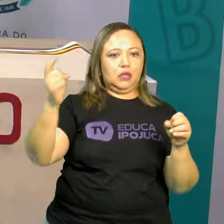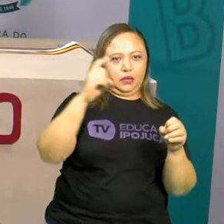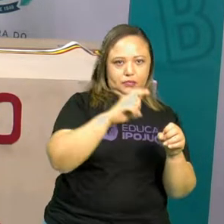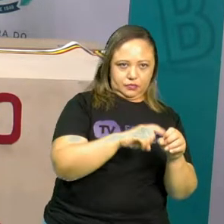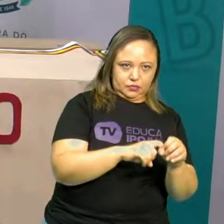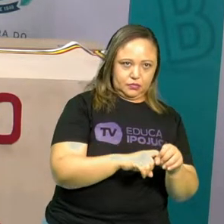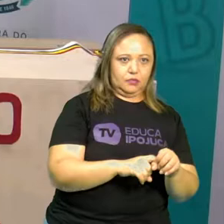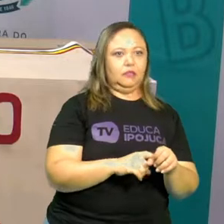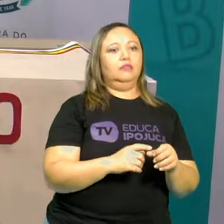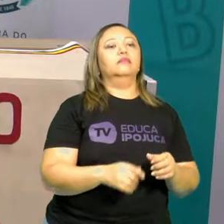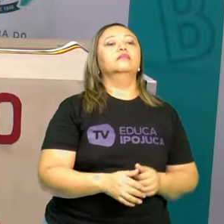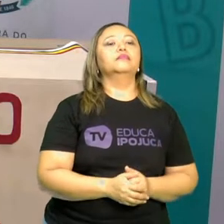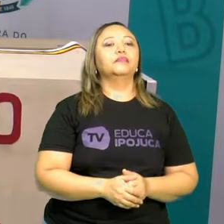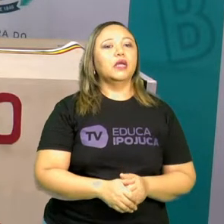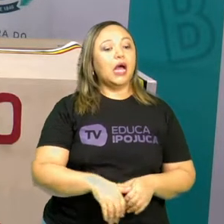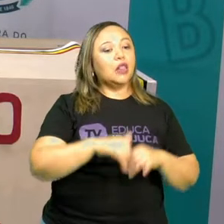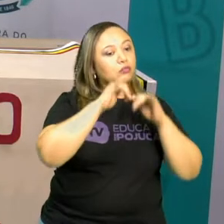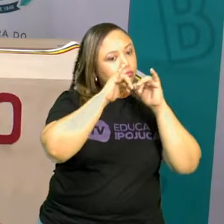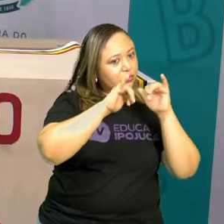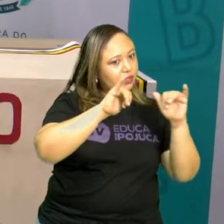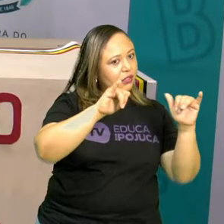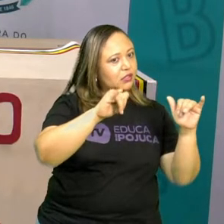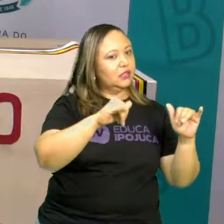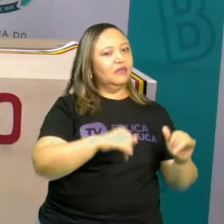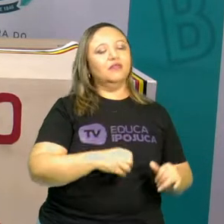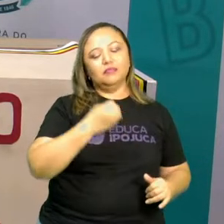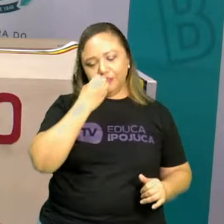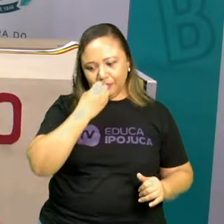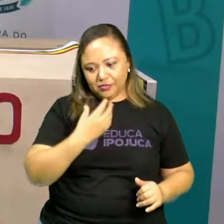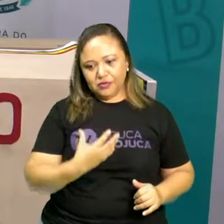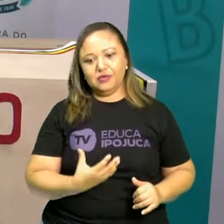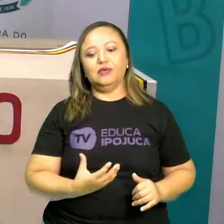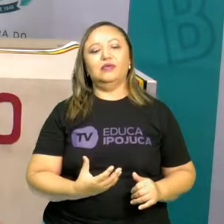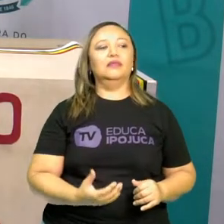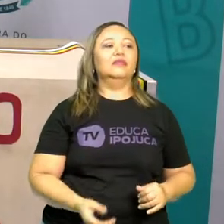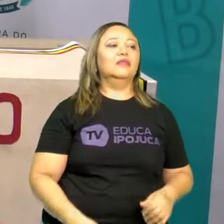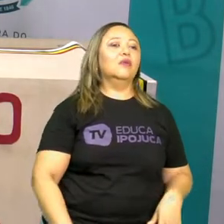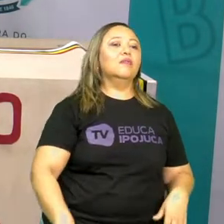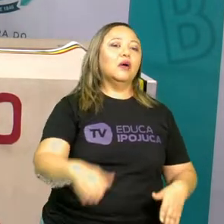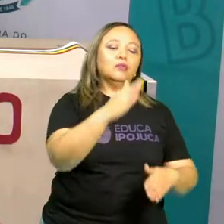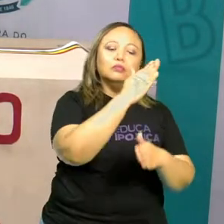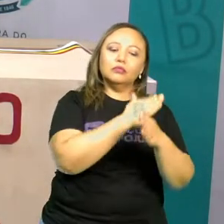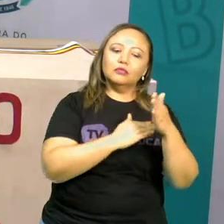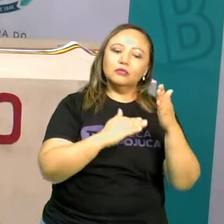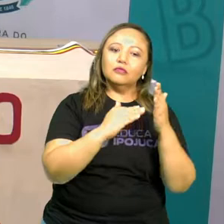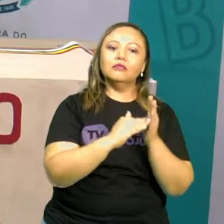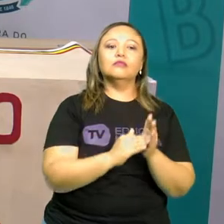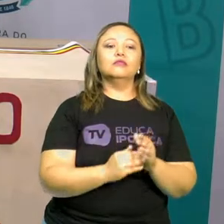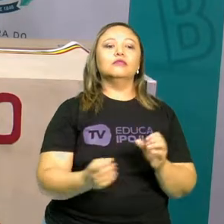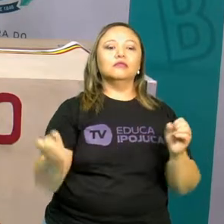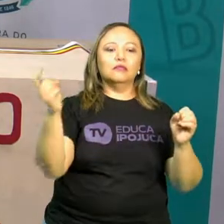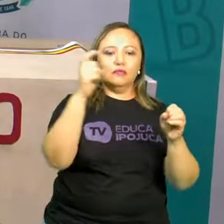ao dia um toque especial, que tudo volte ao normal.